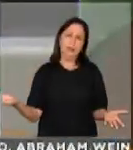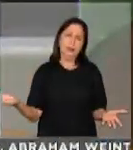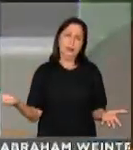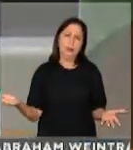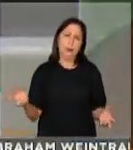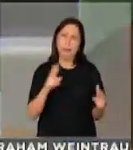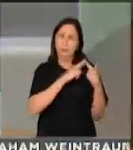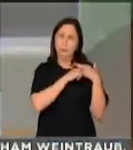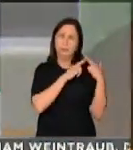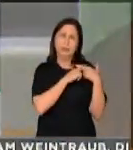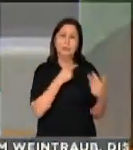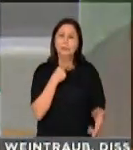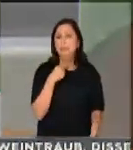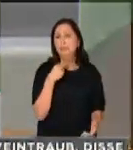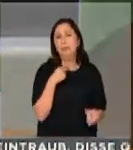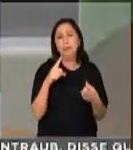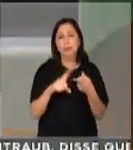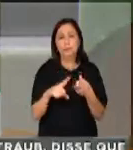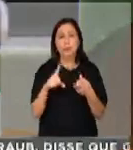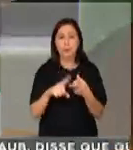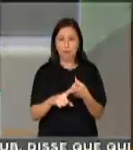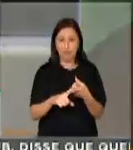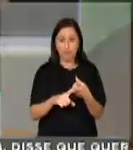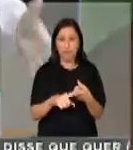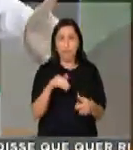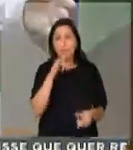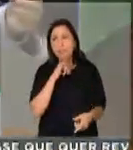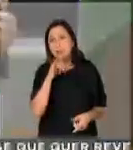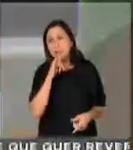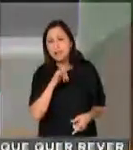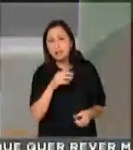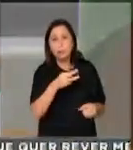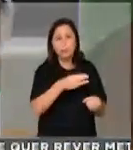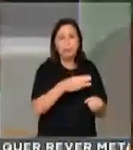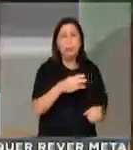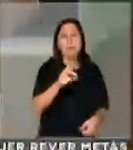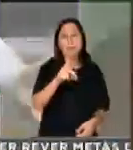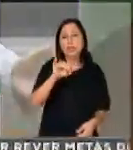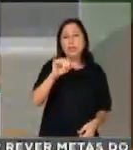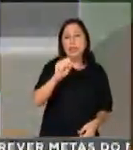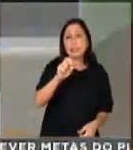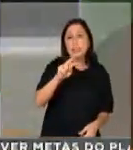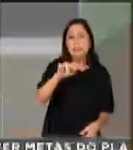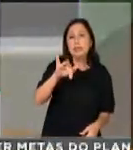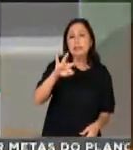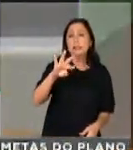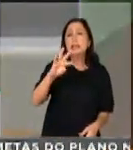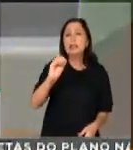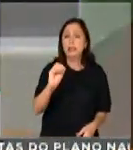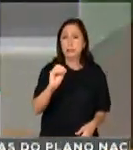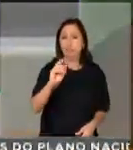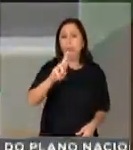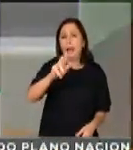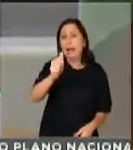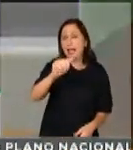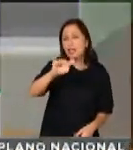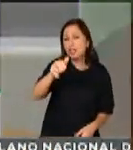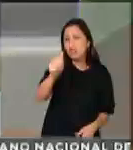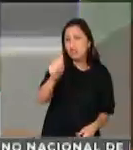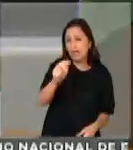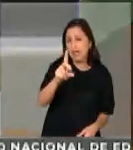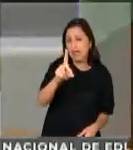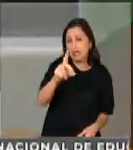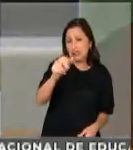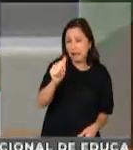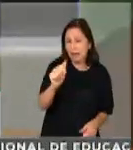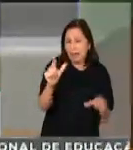de Petrolina pode ser emancipado? Não sabe. Quem sabe é o estado de Pernambuco, é o próprio município de Petrolina. Então, eu estou fazendo aqui um